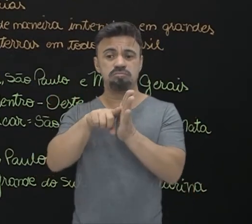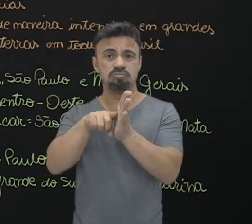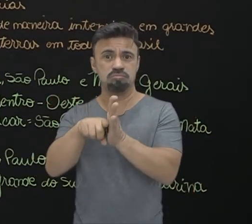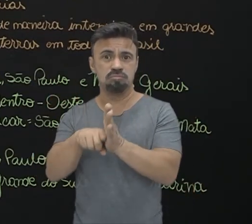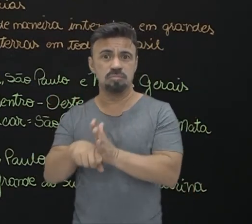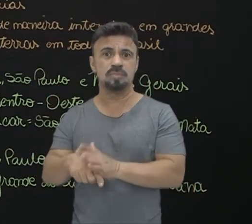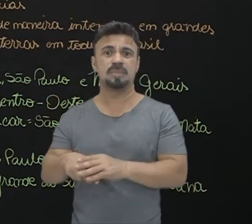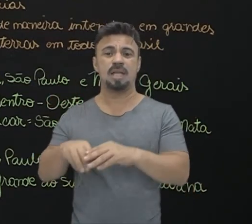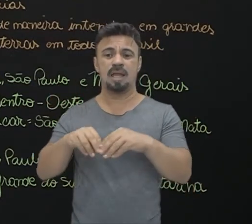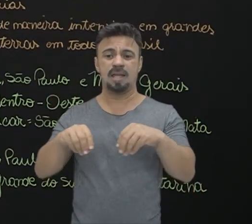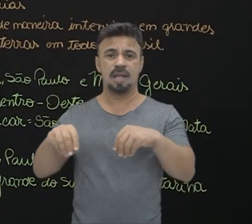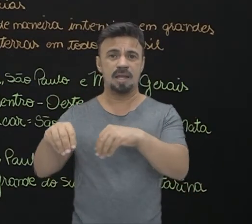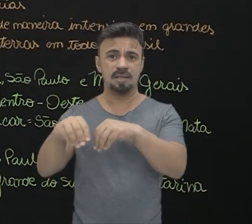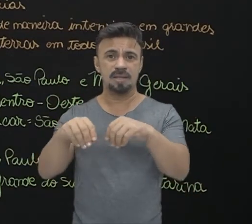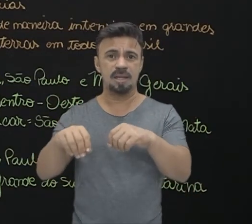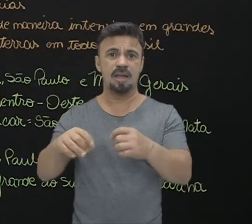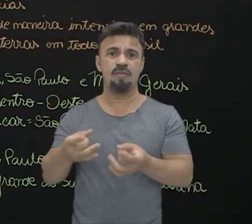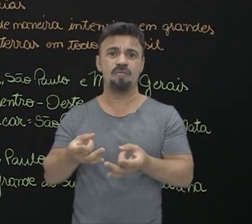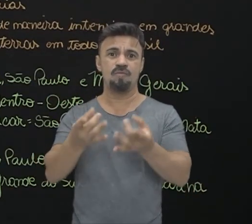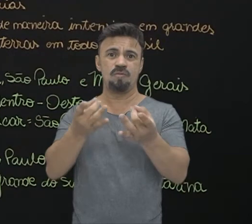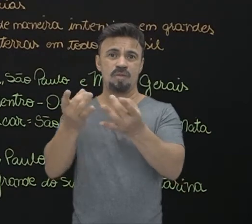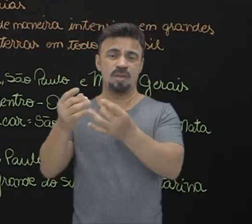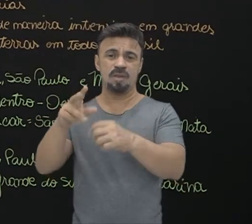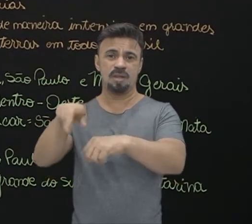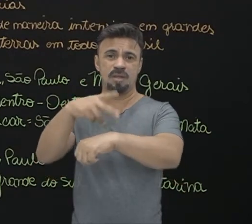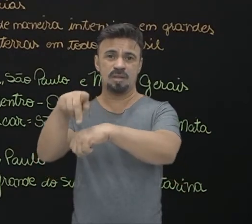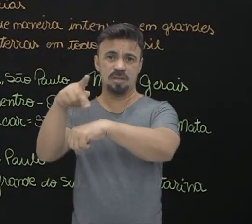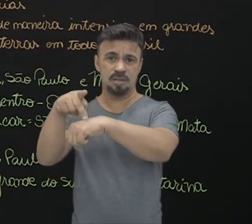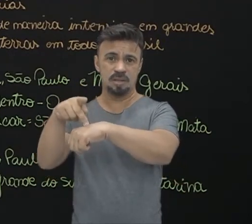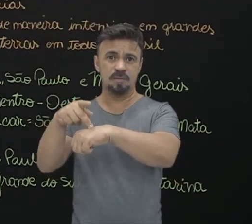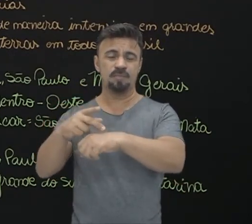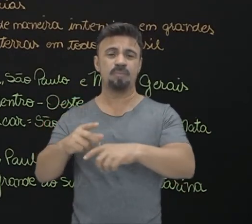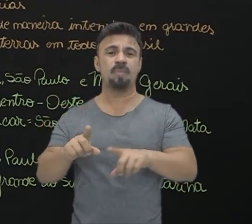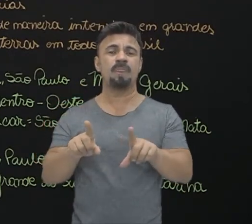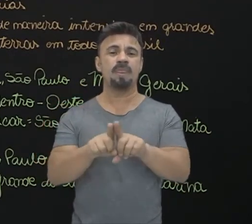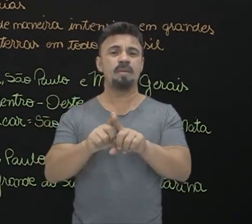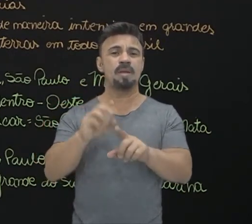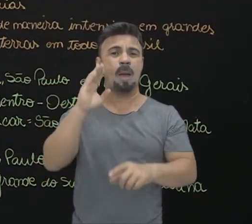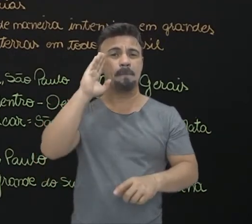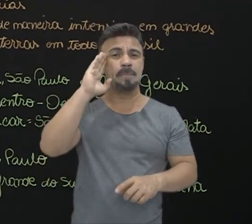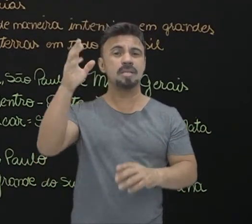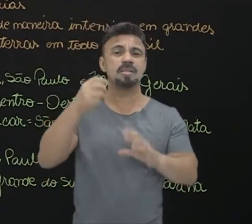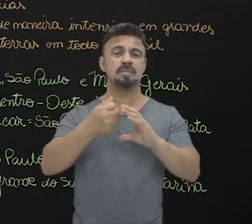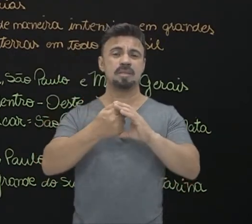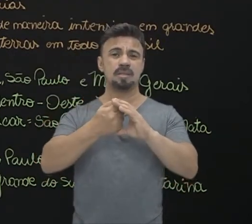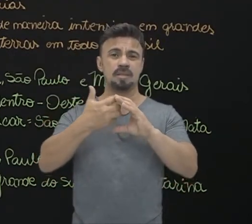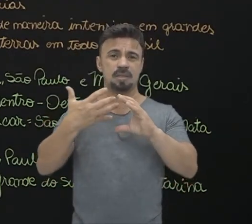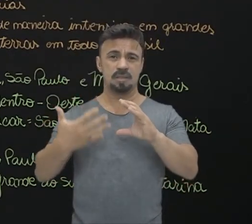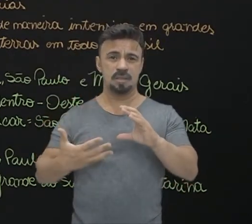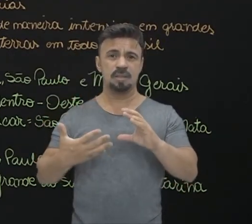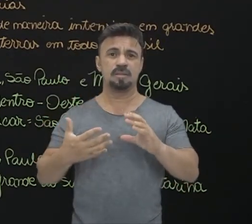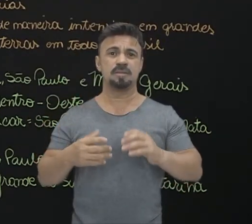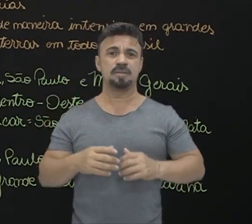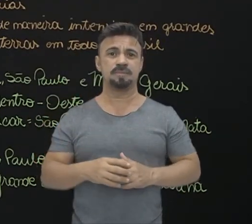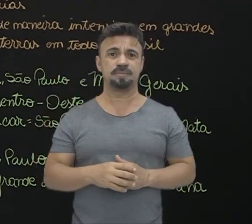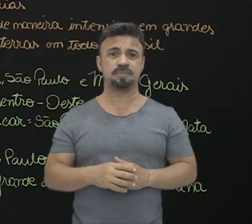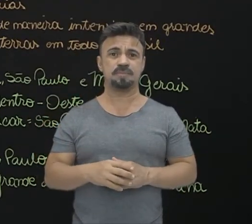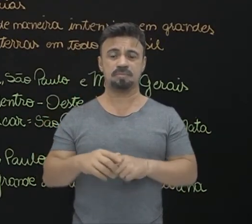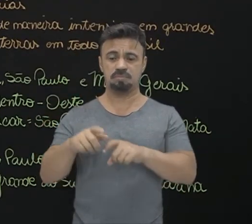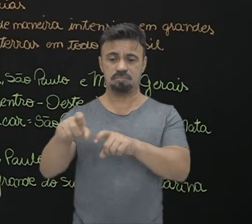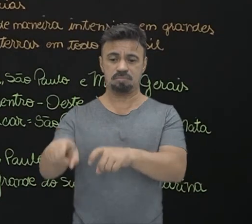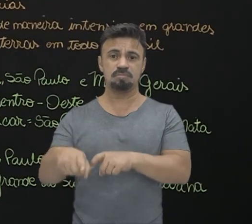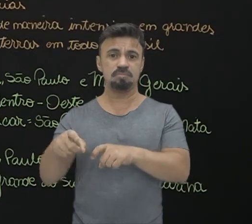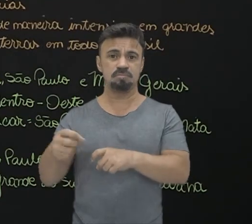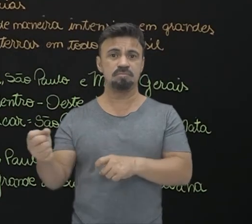da terra para o mercado externo. E nós temos aí as principais características da nossa agricultura